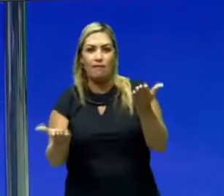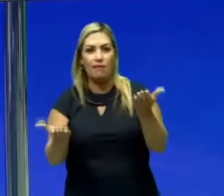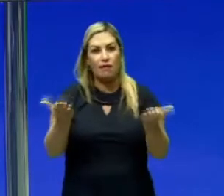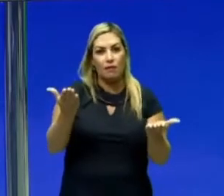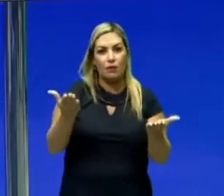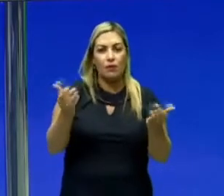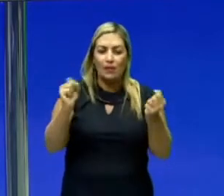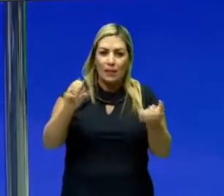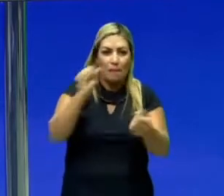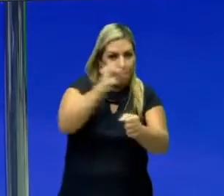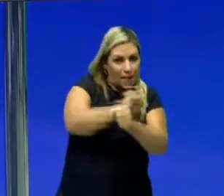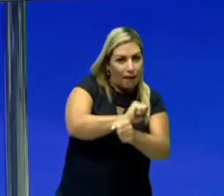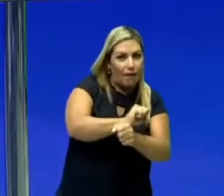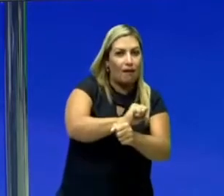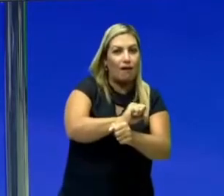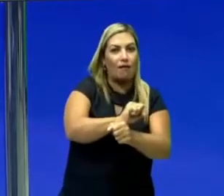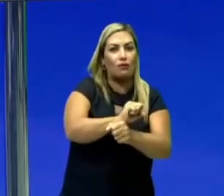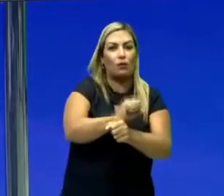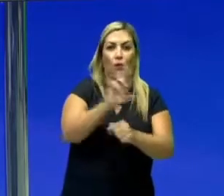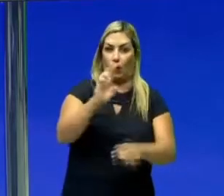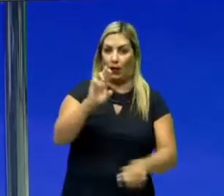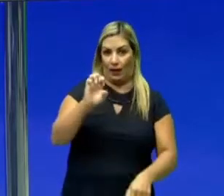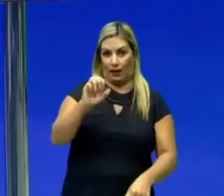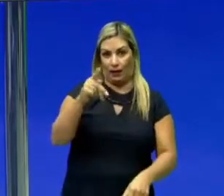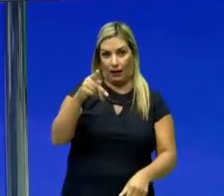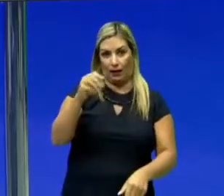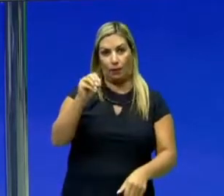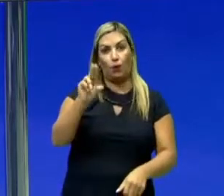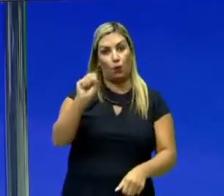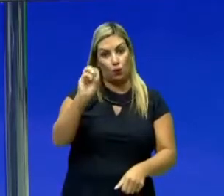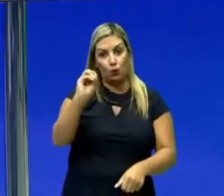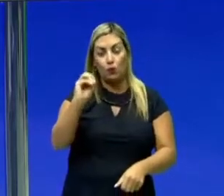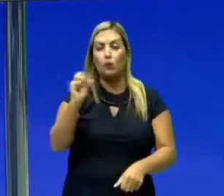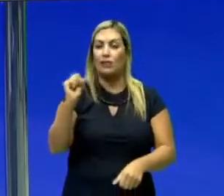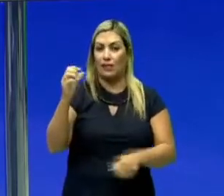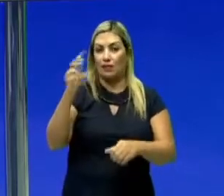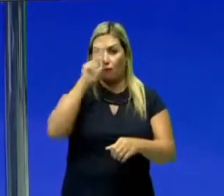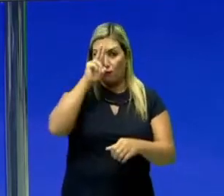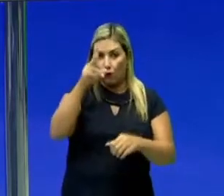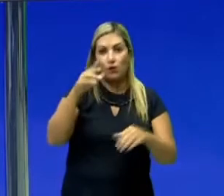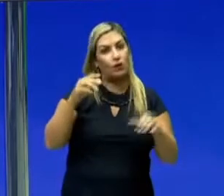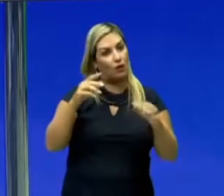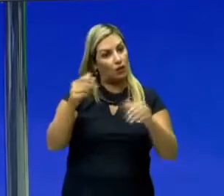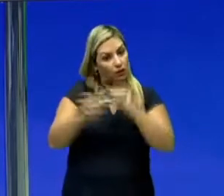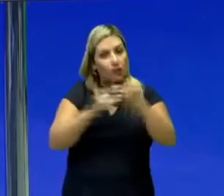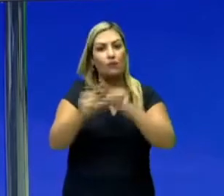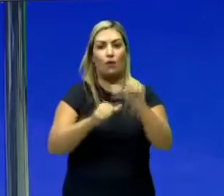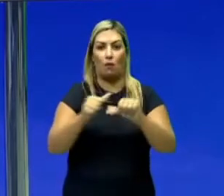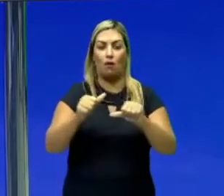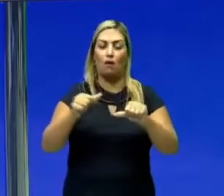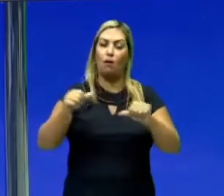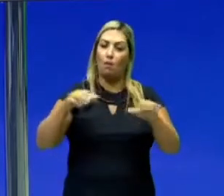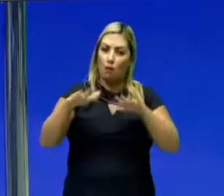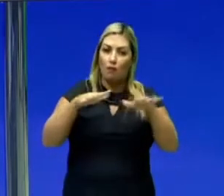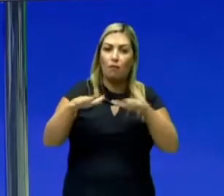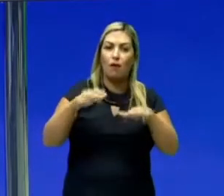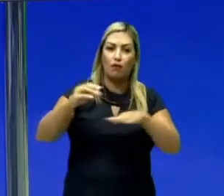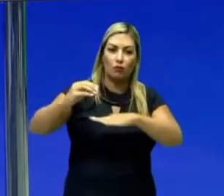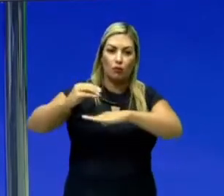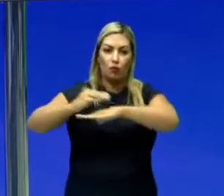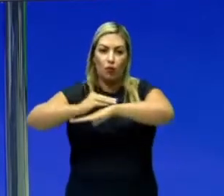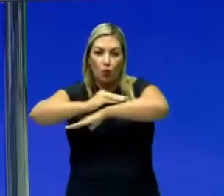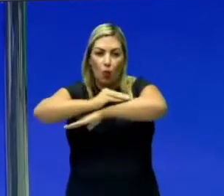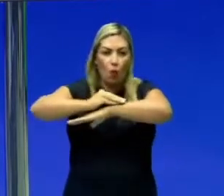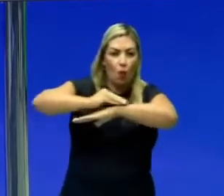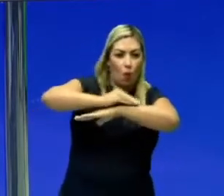ele está em repouso, a tendência dele estará em repouso, até que uma força coloque ele em movimento. Ou, se ele está em movimento, um